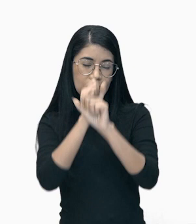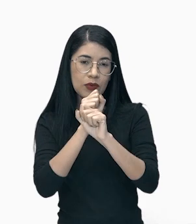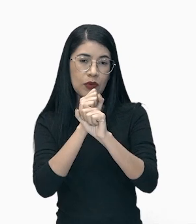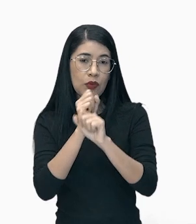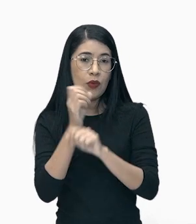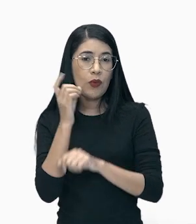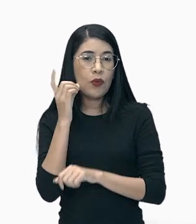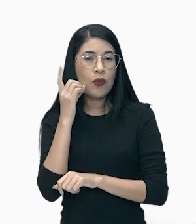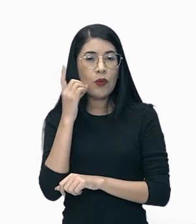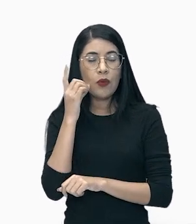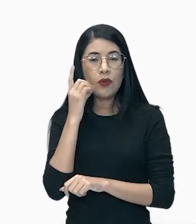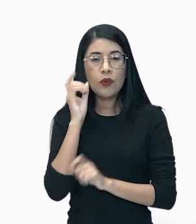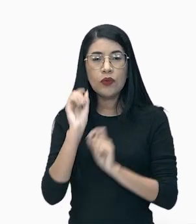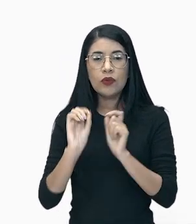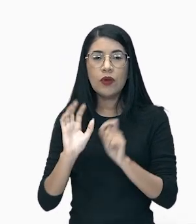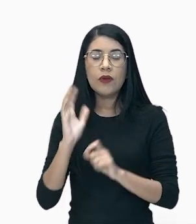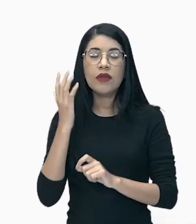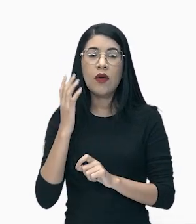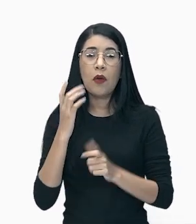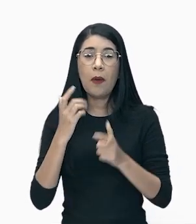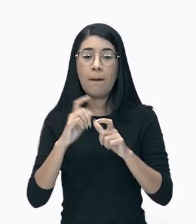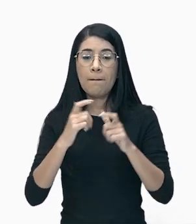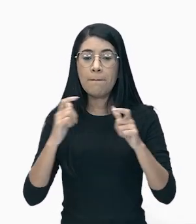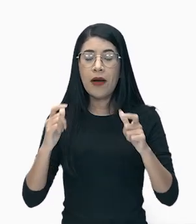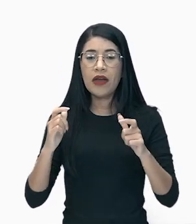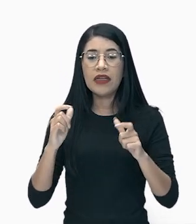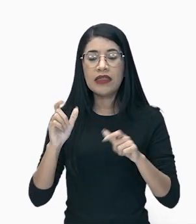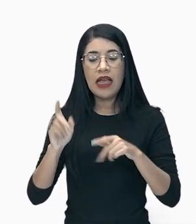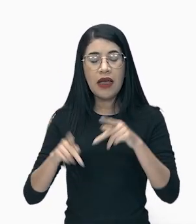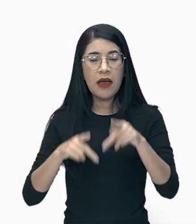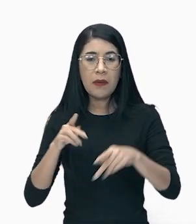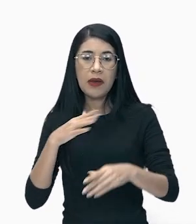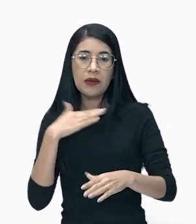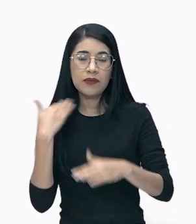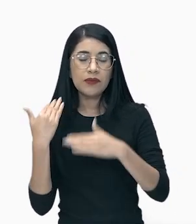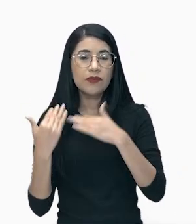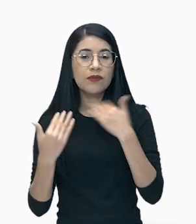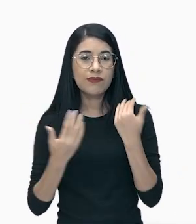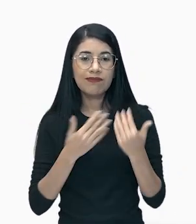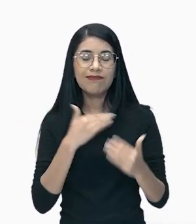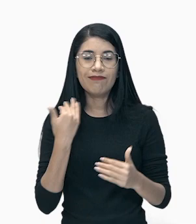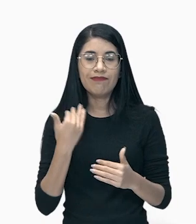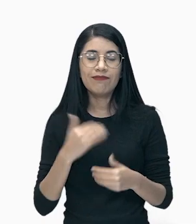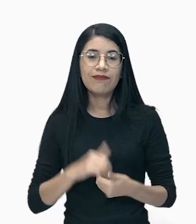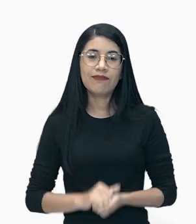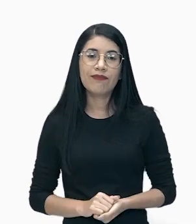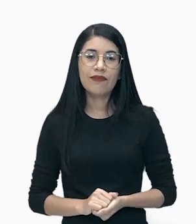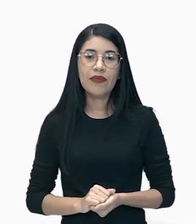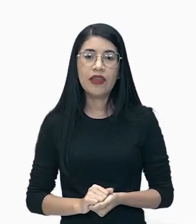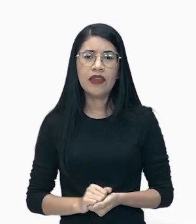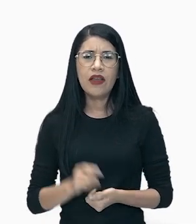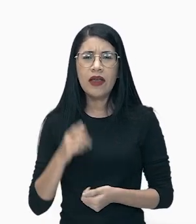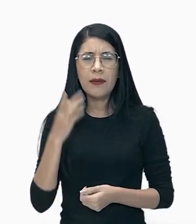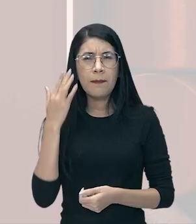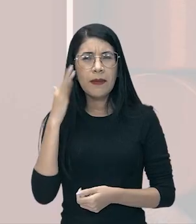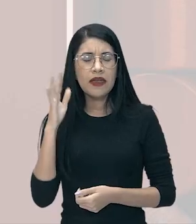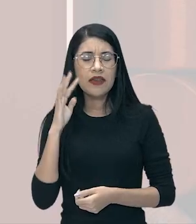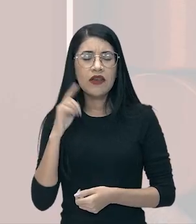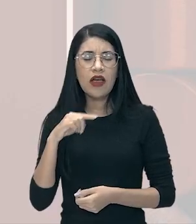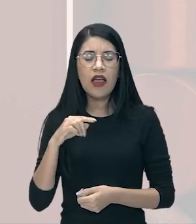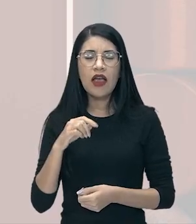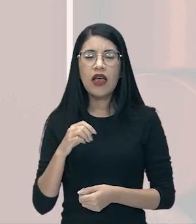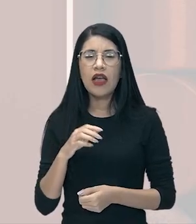onde teve o maior número de suicídios da história. Imagina só, você, acostumado com o estilo de vida